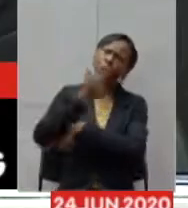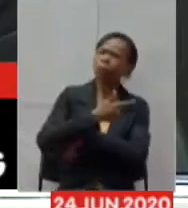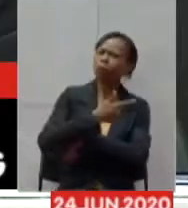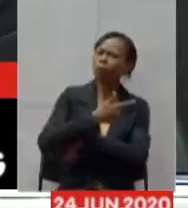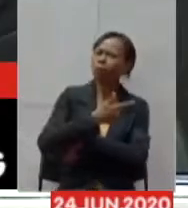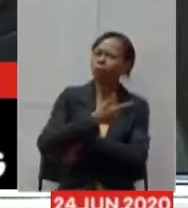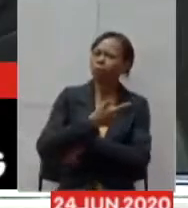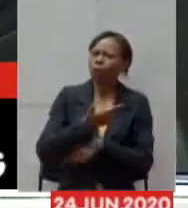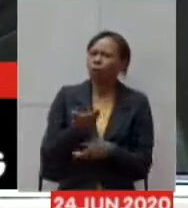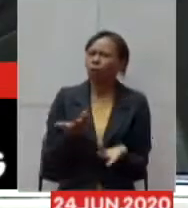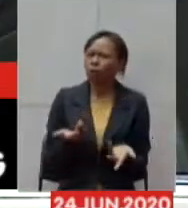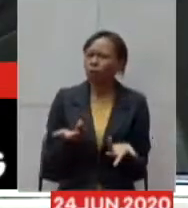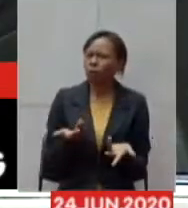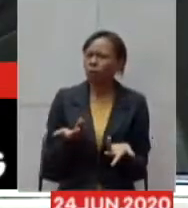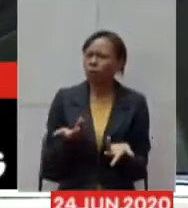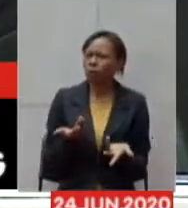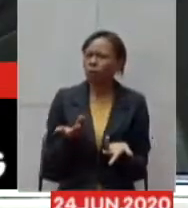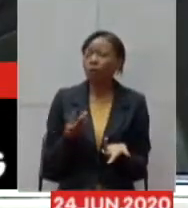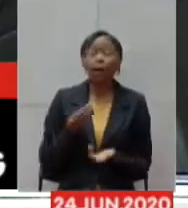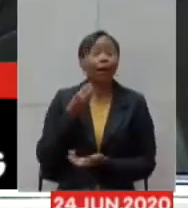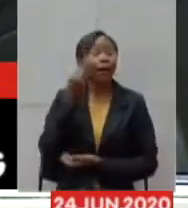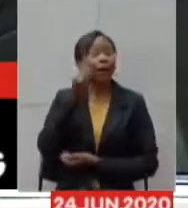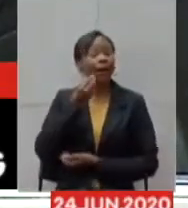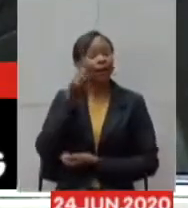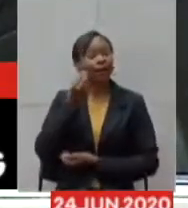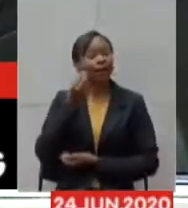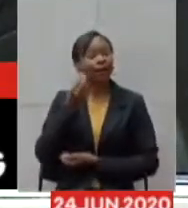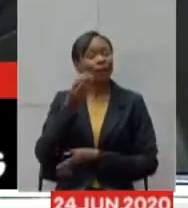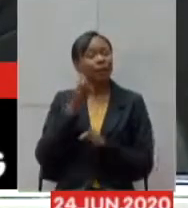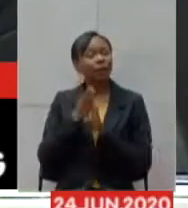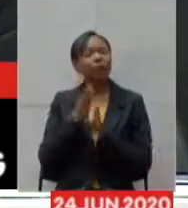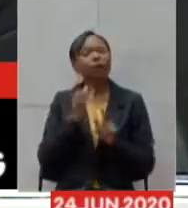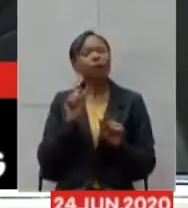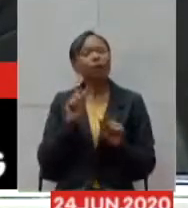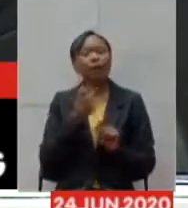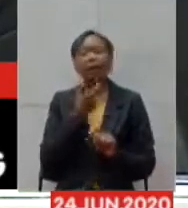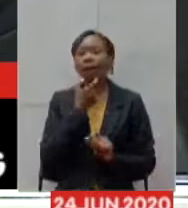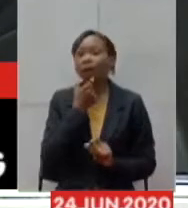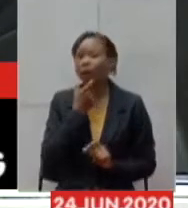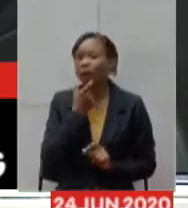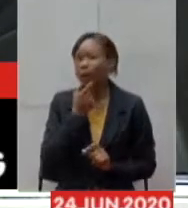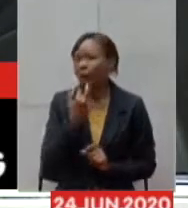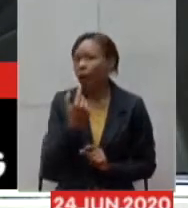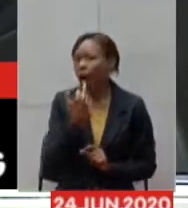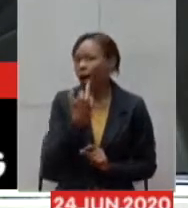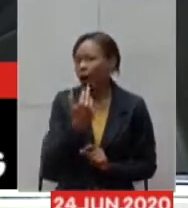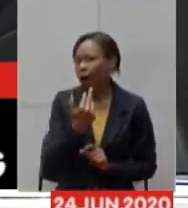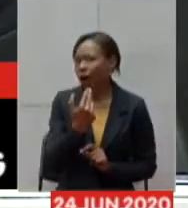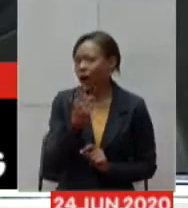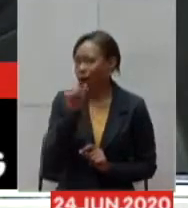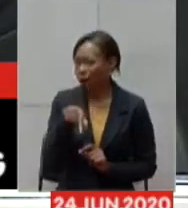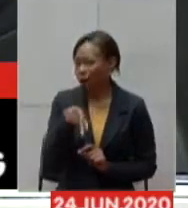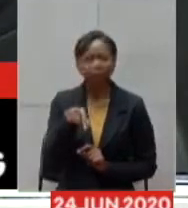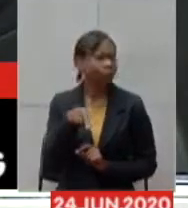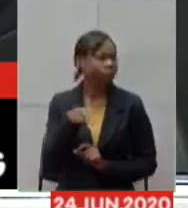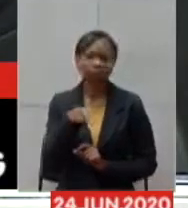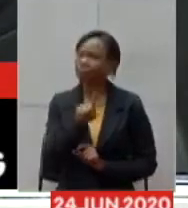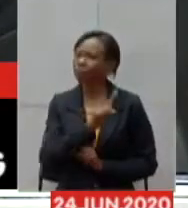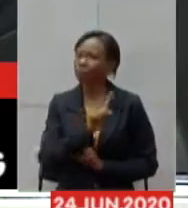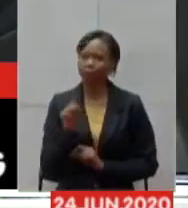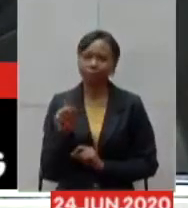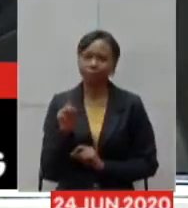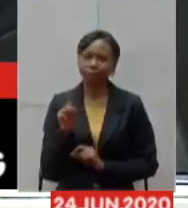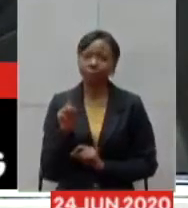experiência me mostrou que não é falar inglês e faz diferença na história dos países